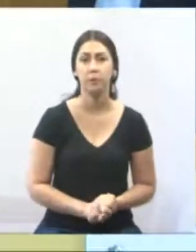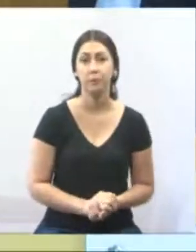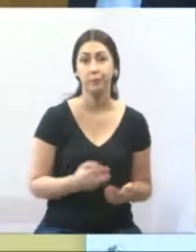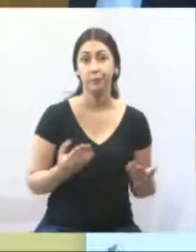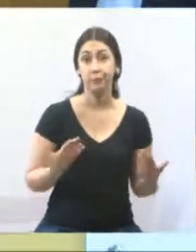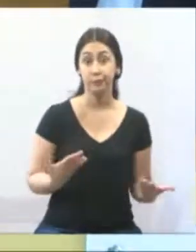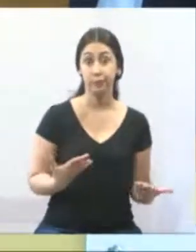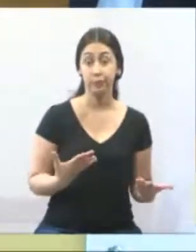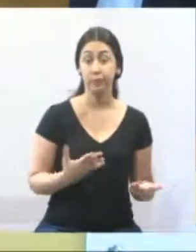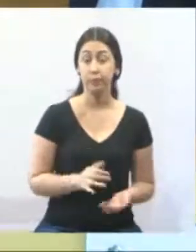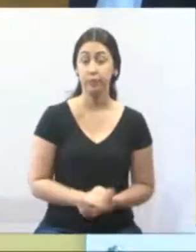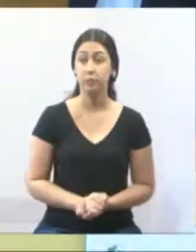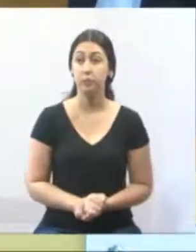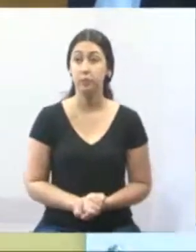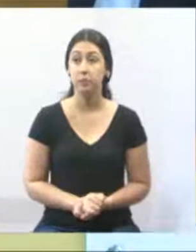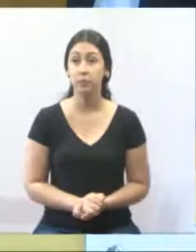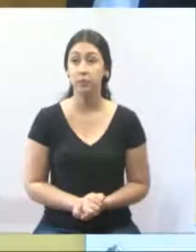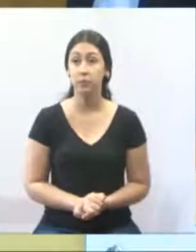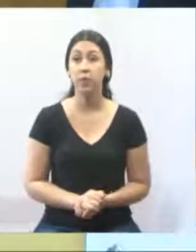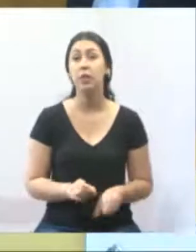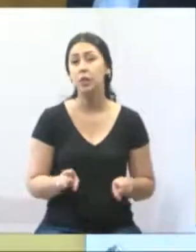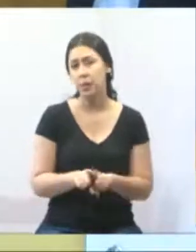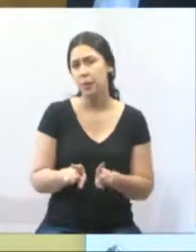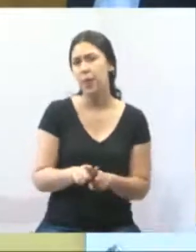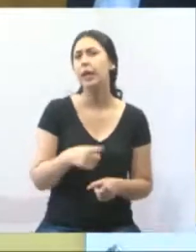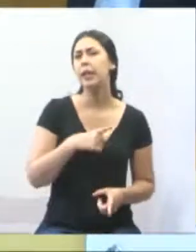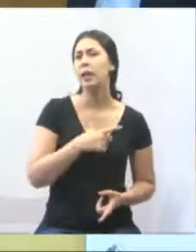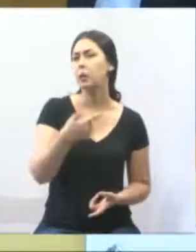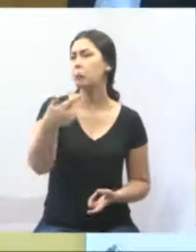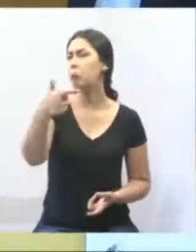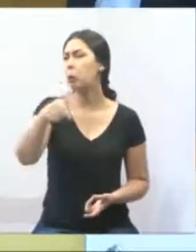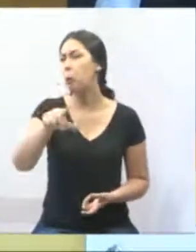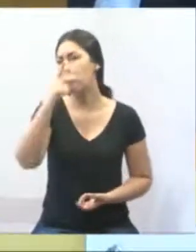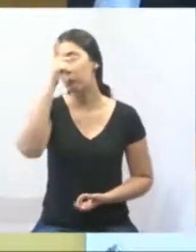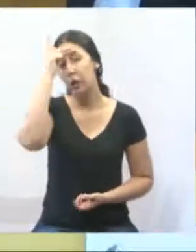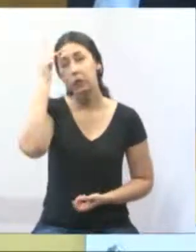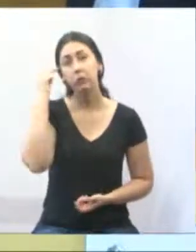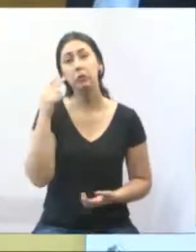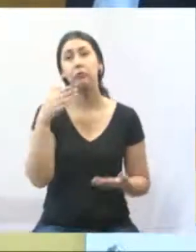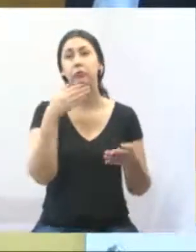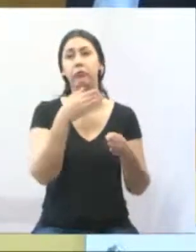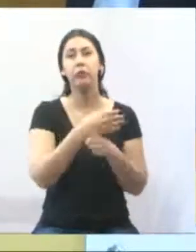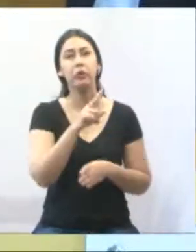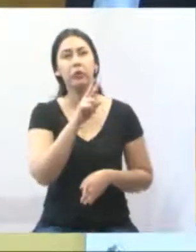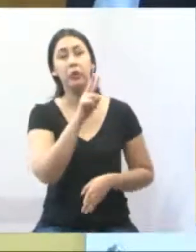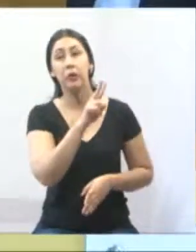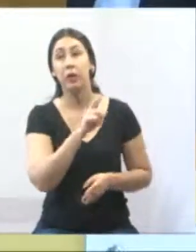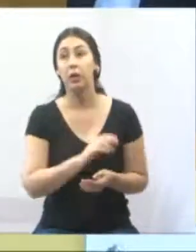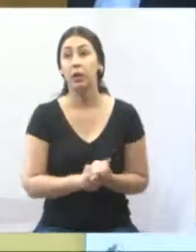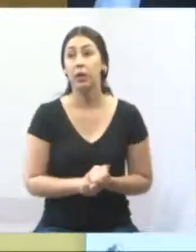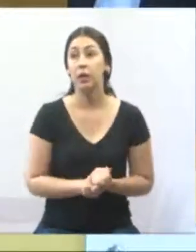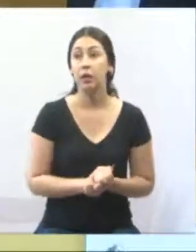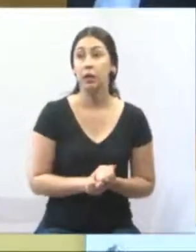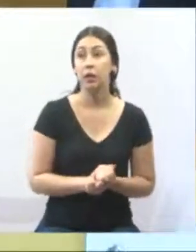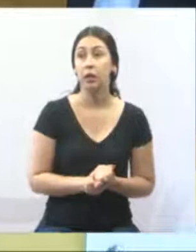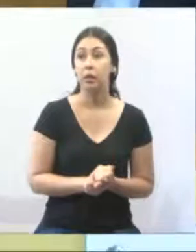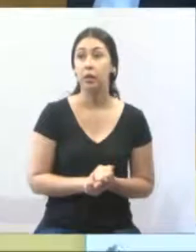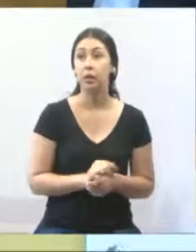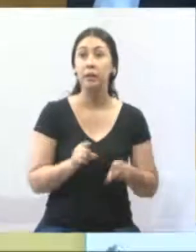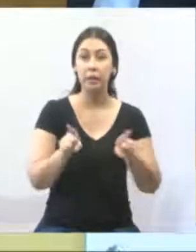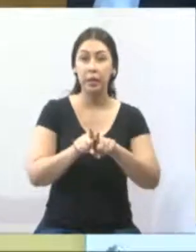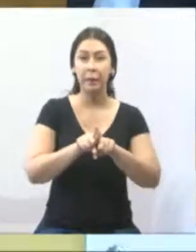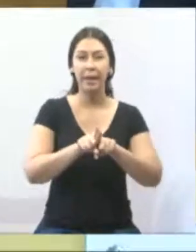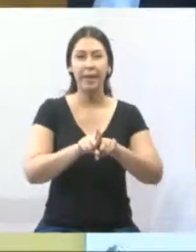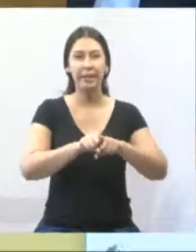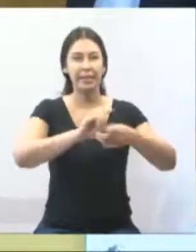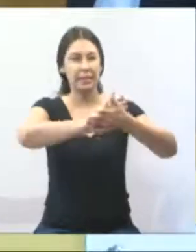Então, tem umas outras turmas que foram lá em cima e estouraram um pedaço do Alambrado, é isso